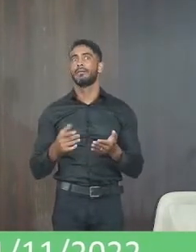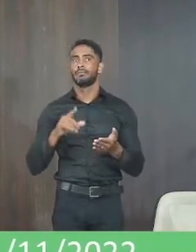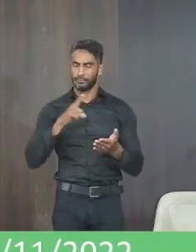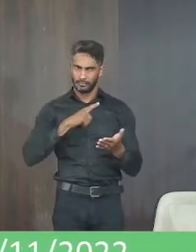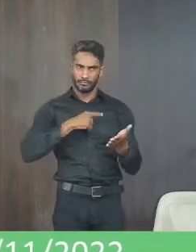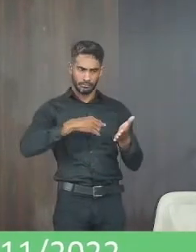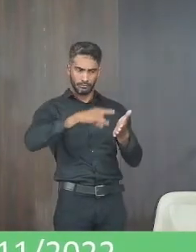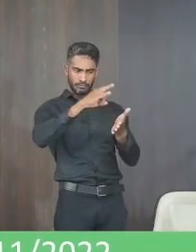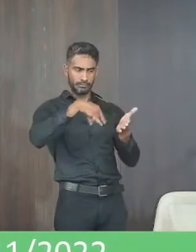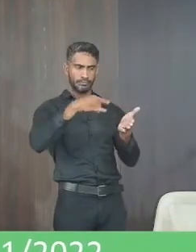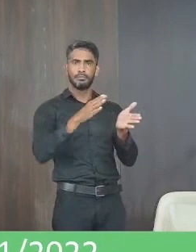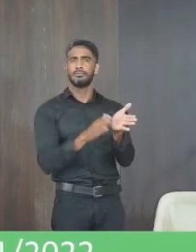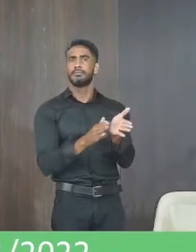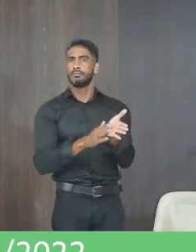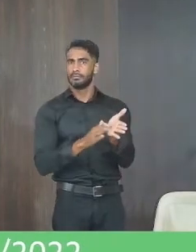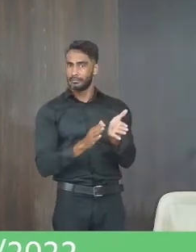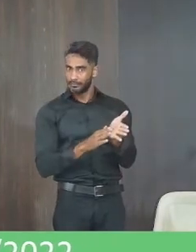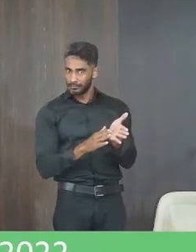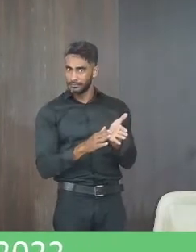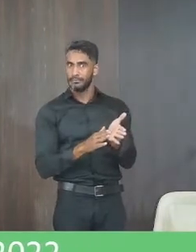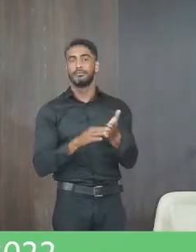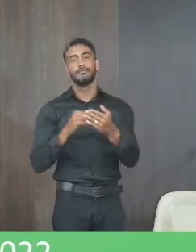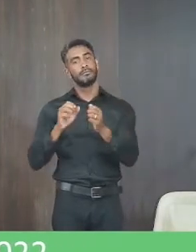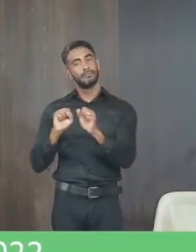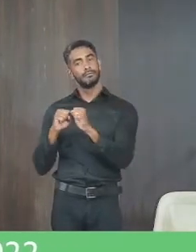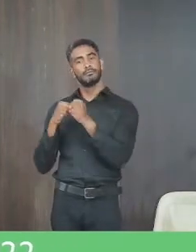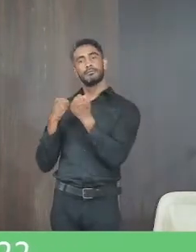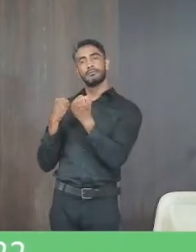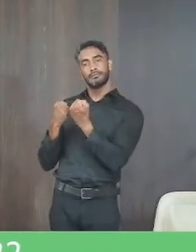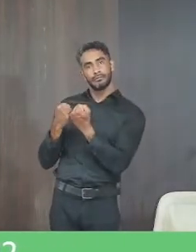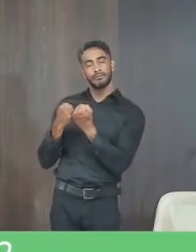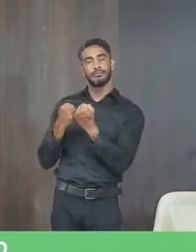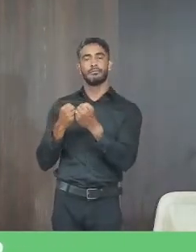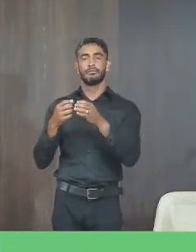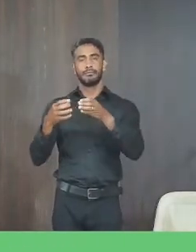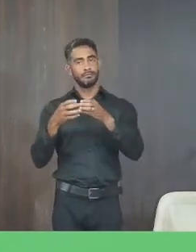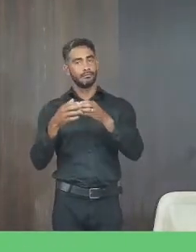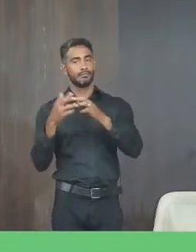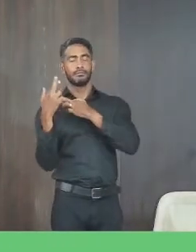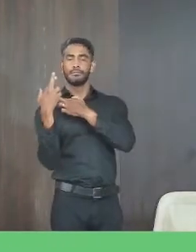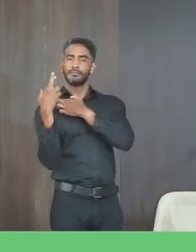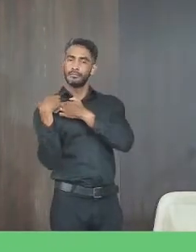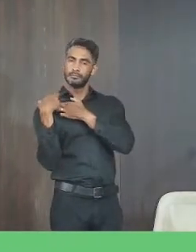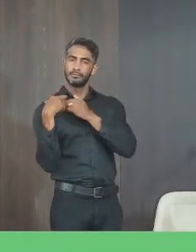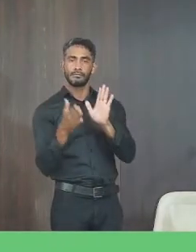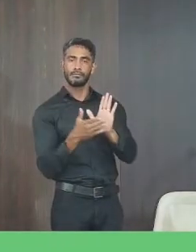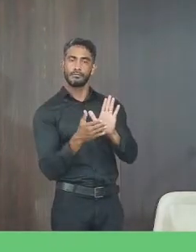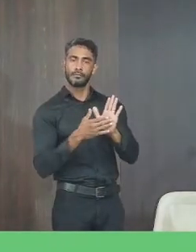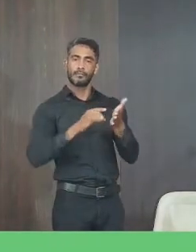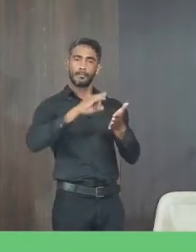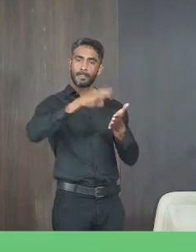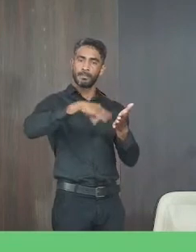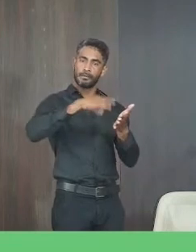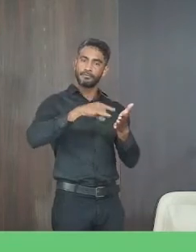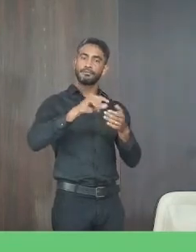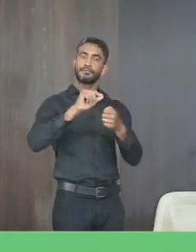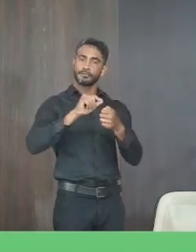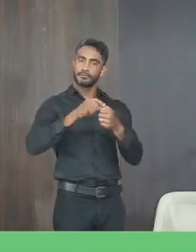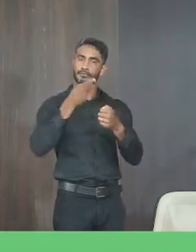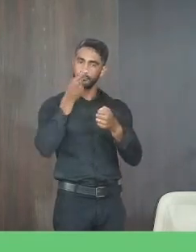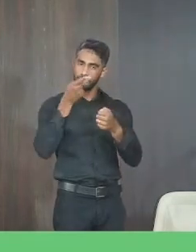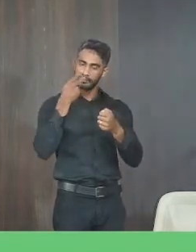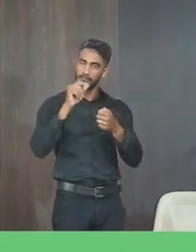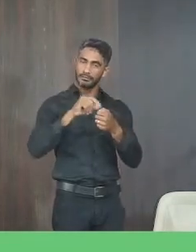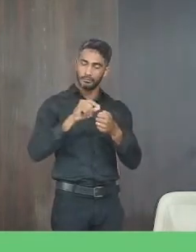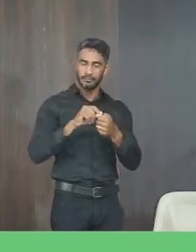um documento você se resguarda disso aí o órgão setor responsável está aqui documentou falou que vai trazer isso